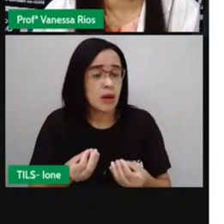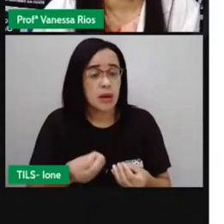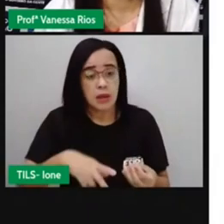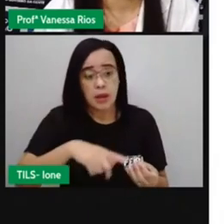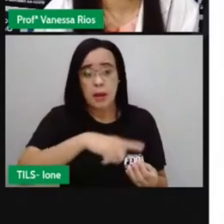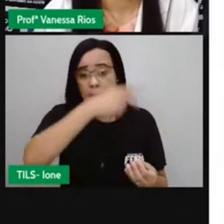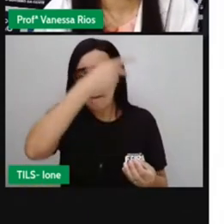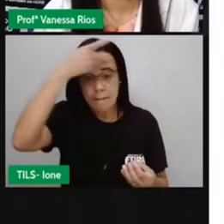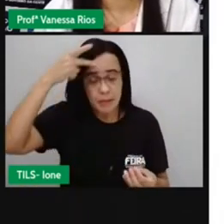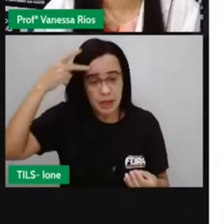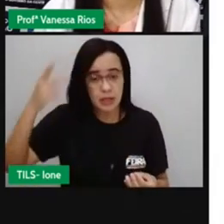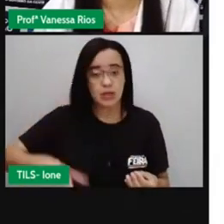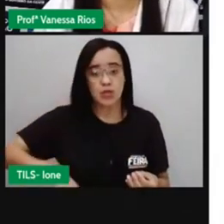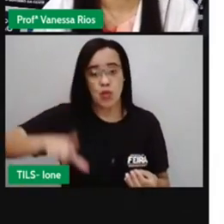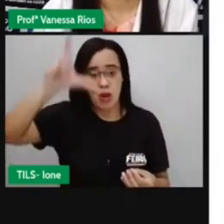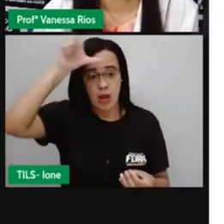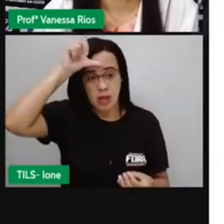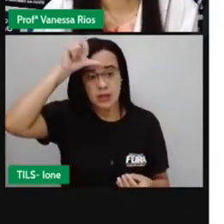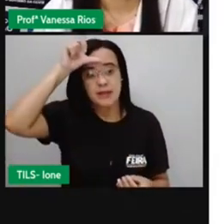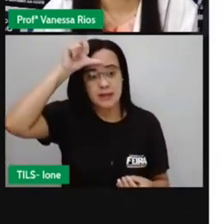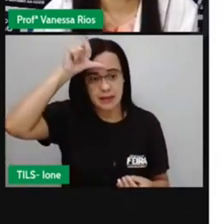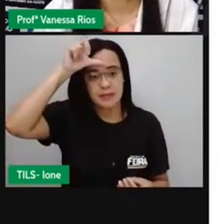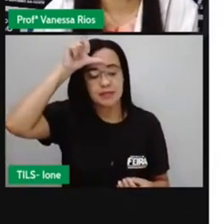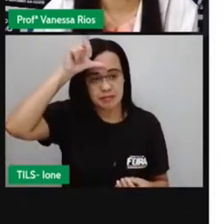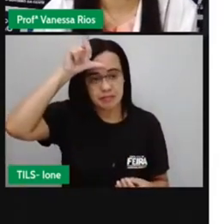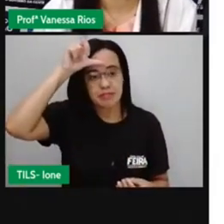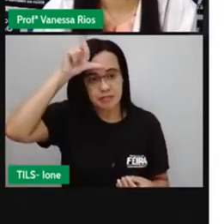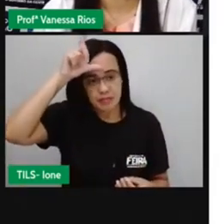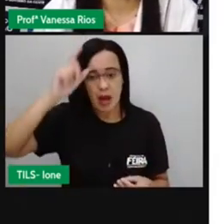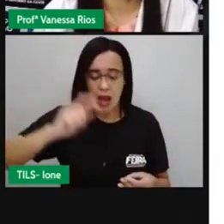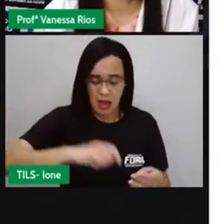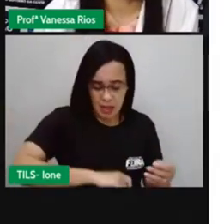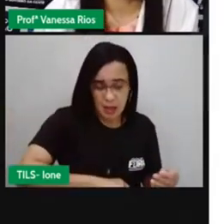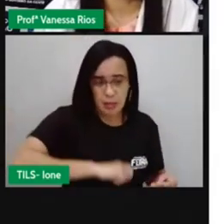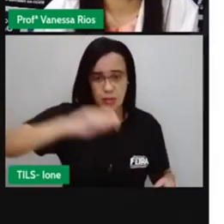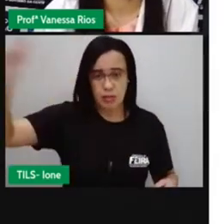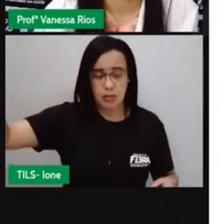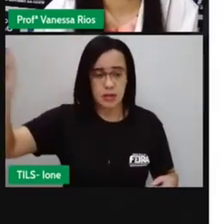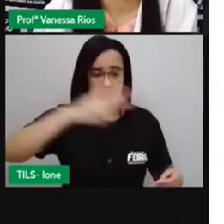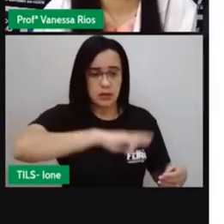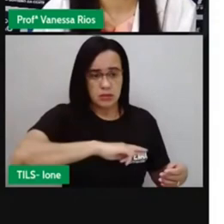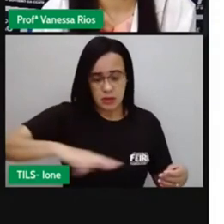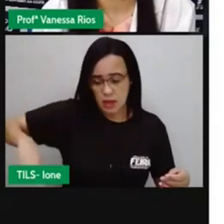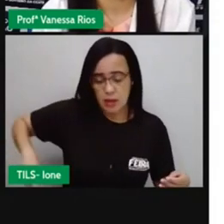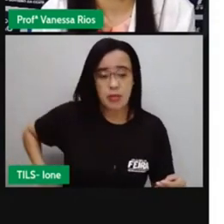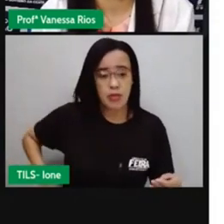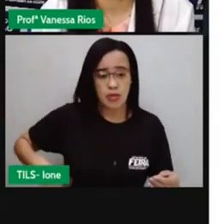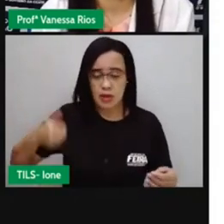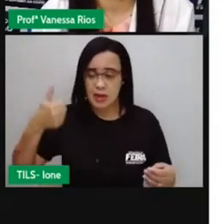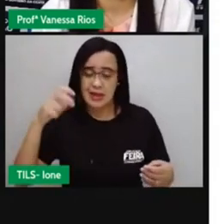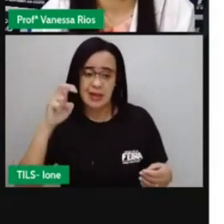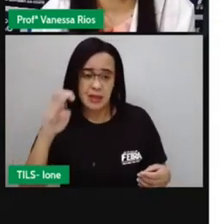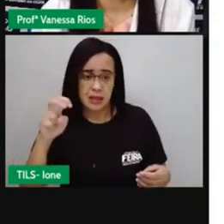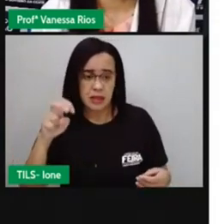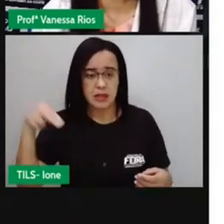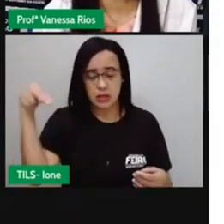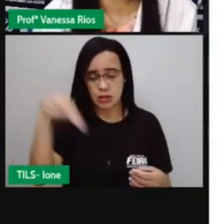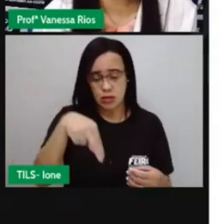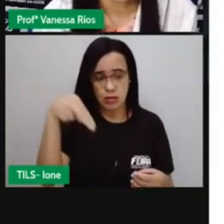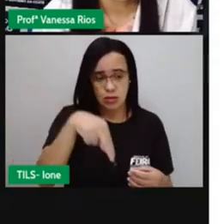E aí a proclamação da república aconteceu em 15 de novembro de 1889.